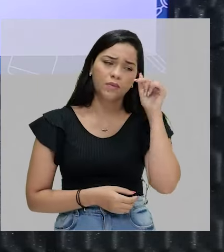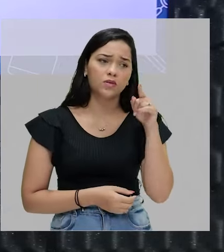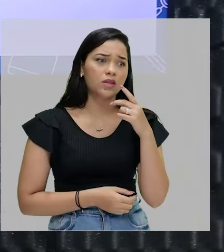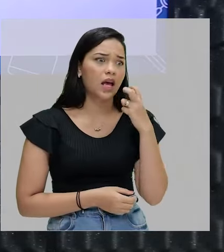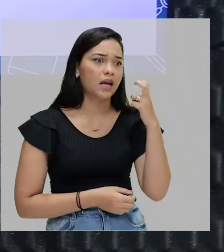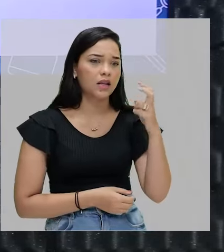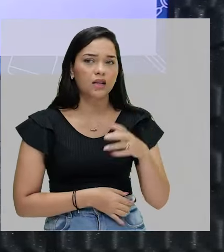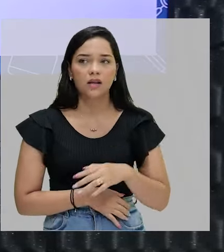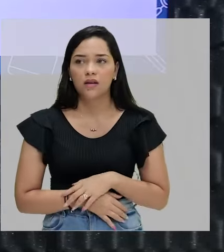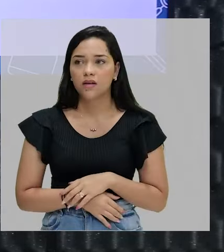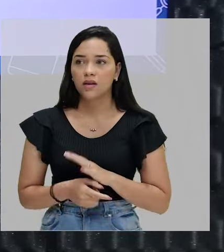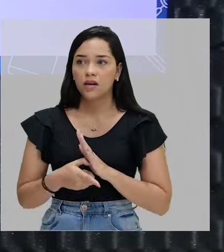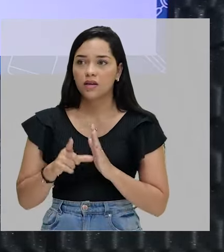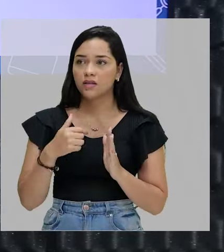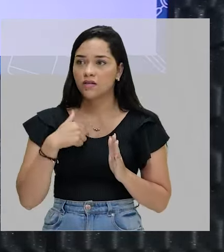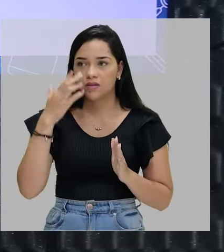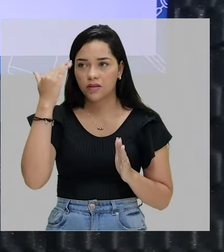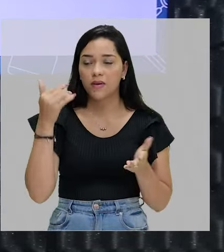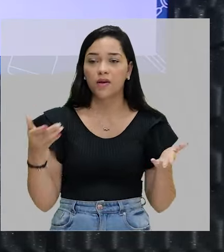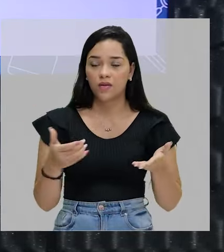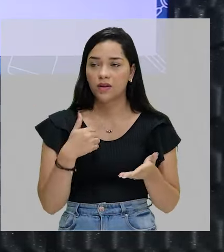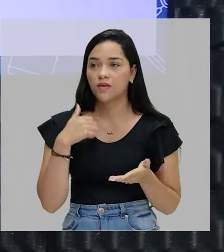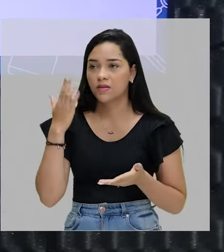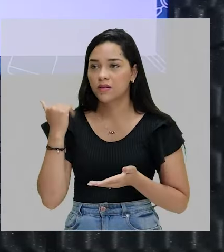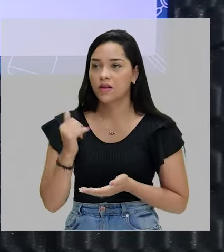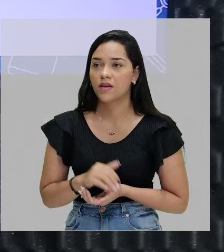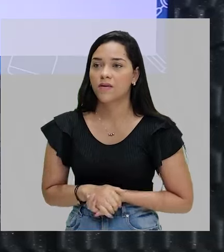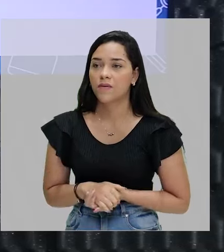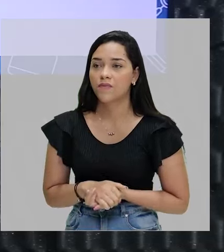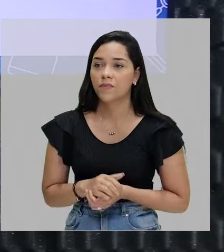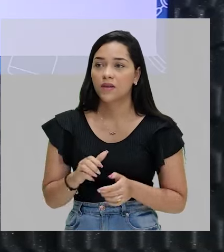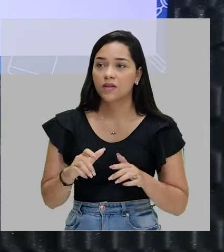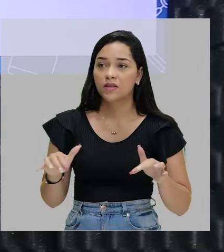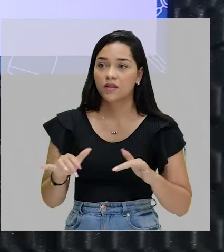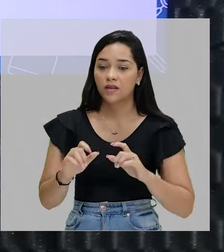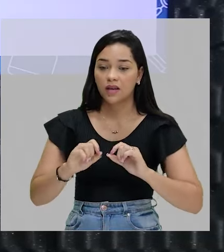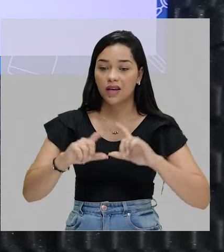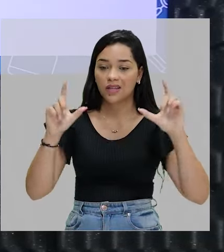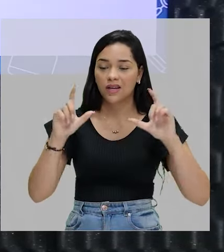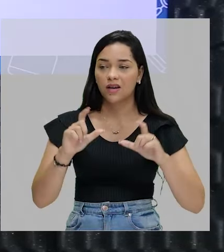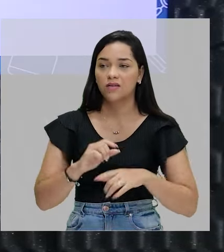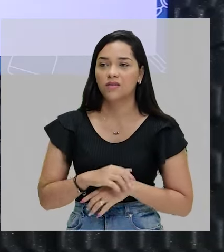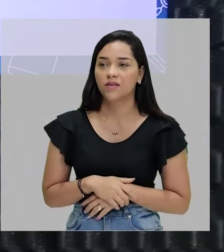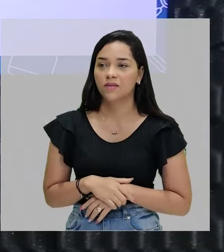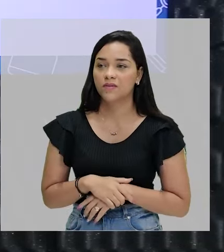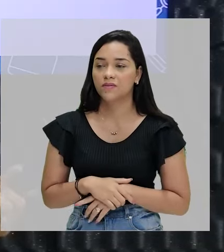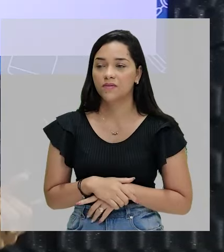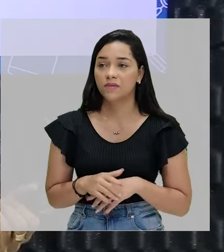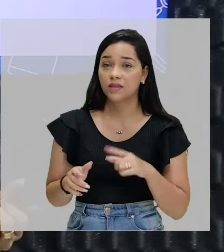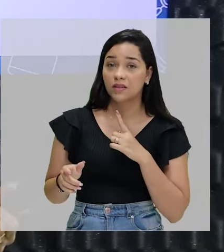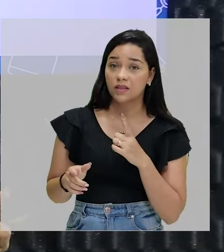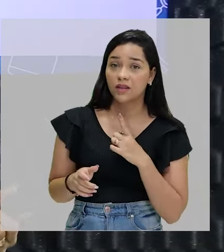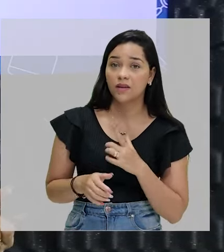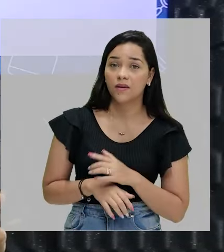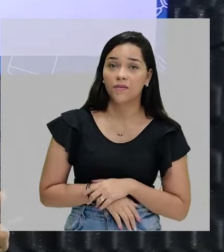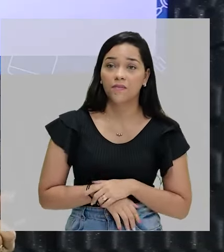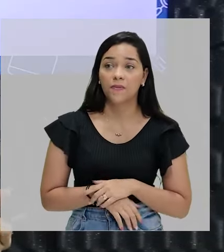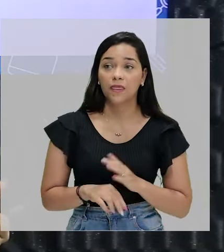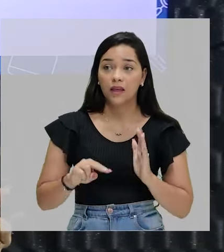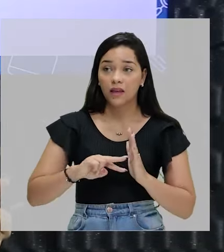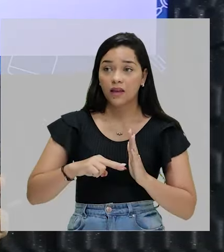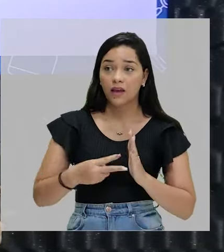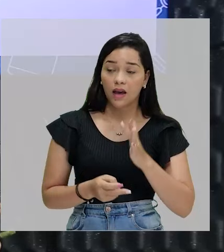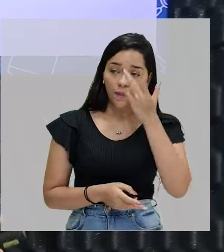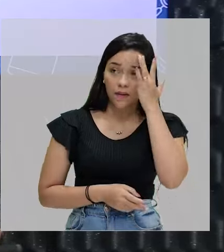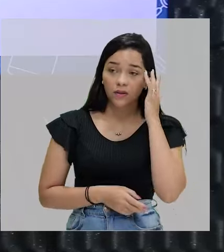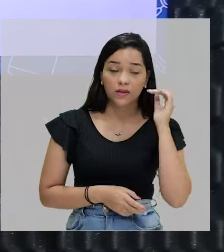gritando? Antes eu não sabia, mas agora eu já sei. Quando você escreve em caixa alta na mensagem, significa que a